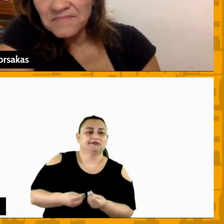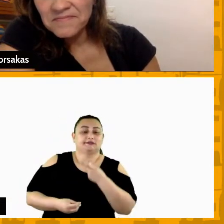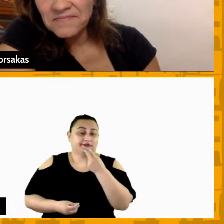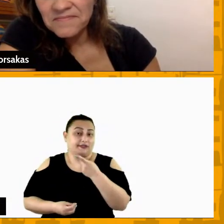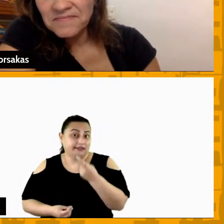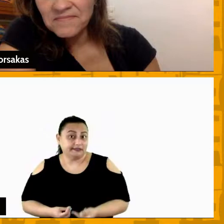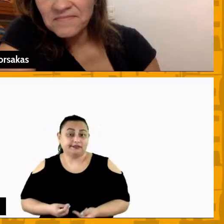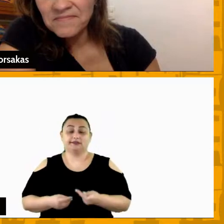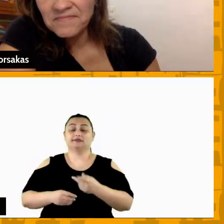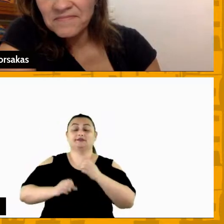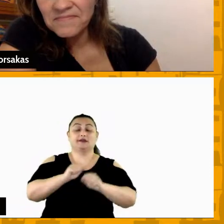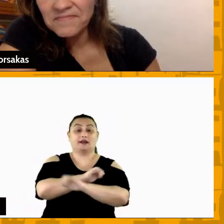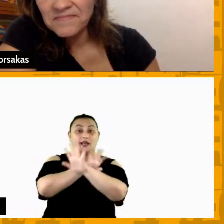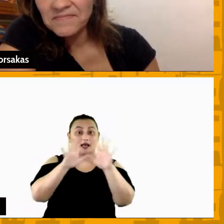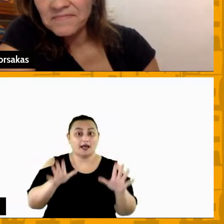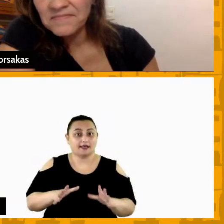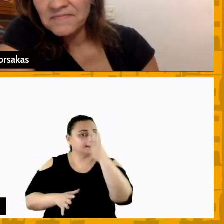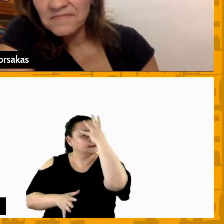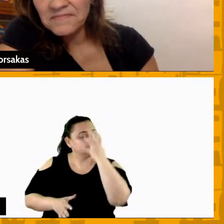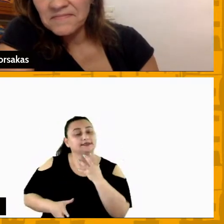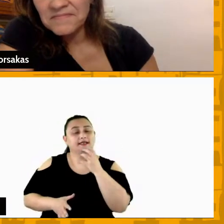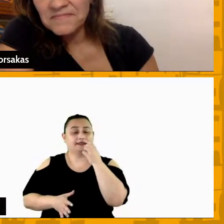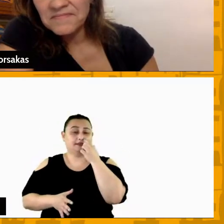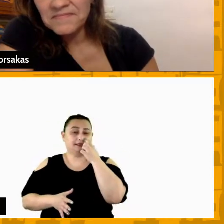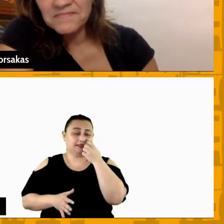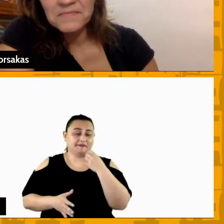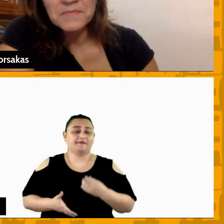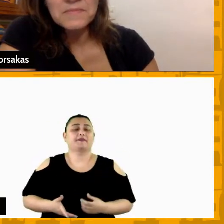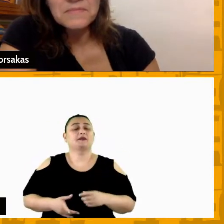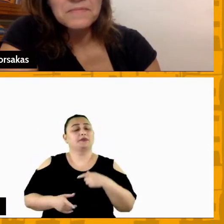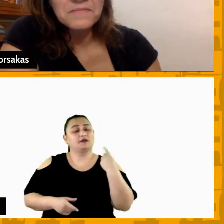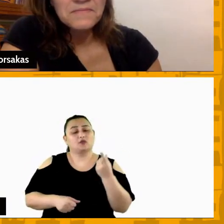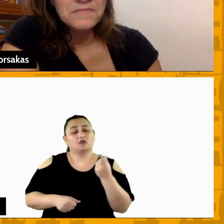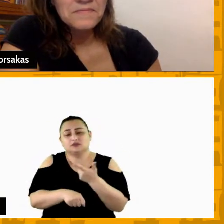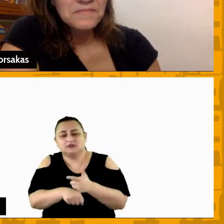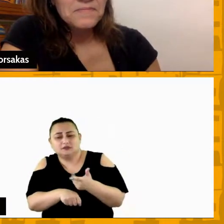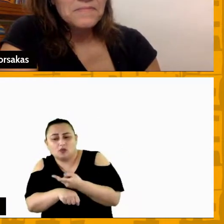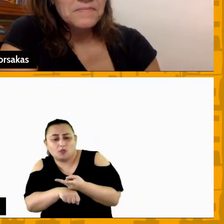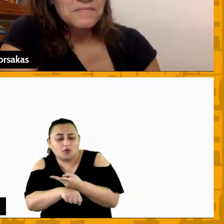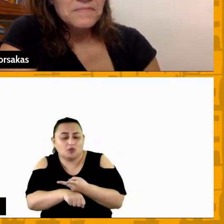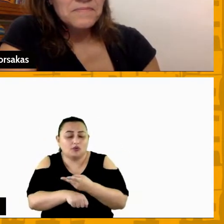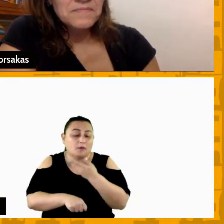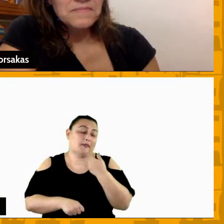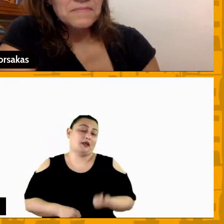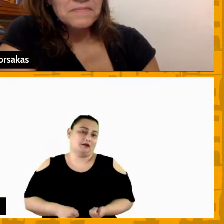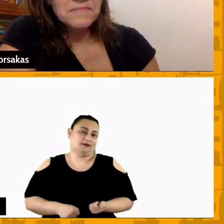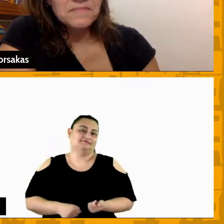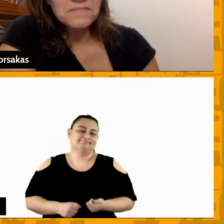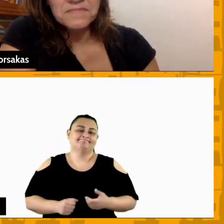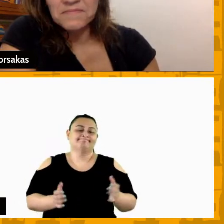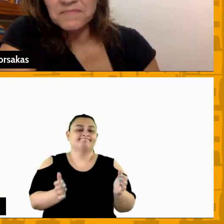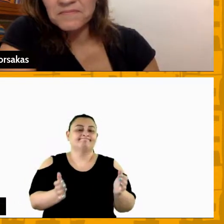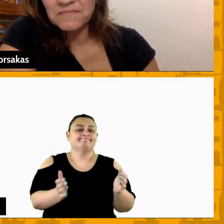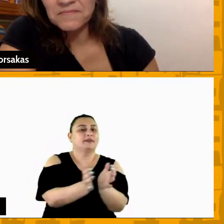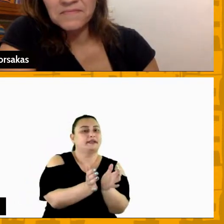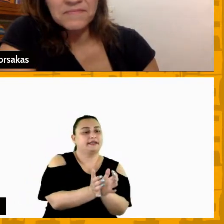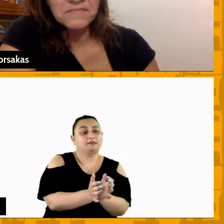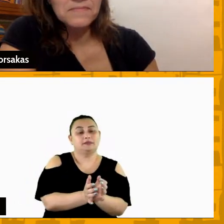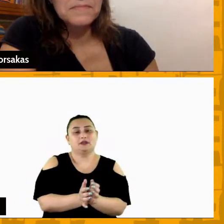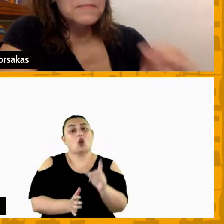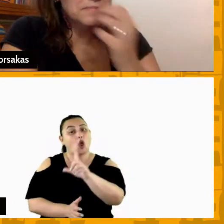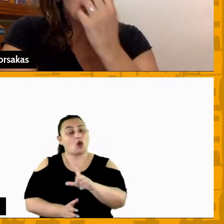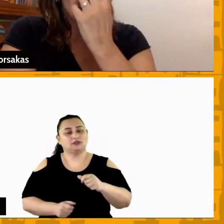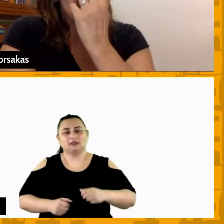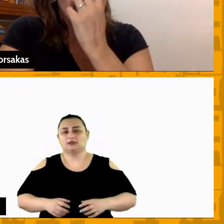clara de forma séria para que a gente possa buscar o melhor para a equipe então às vezes não aparece